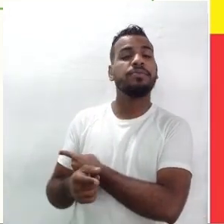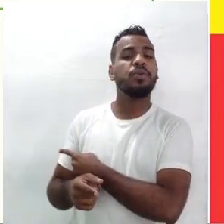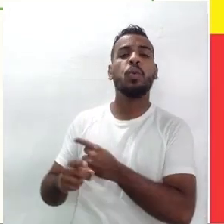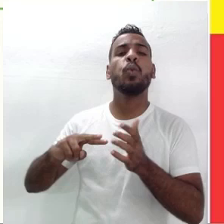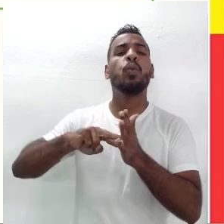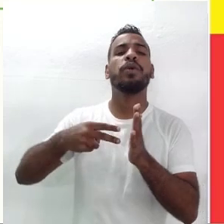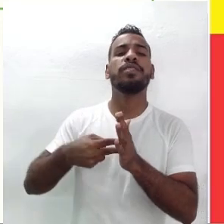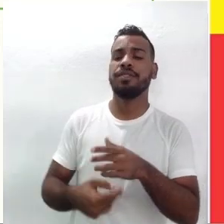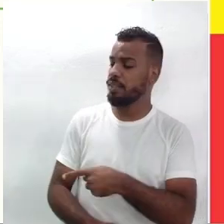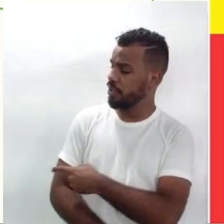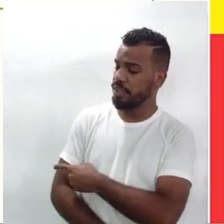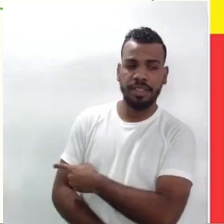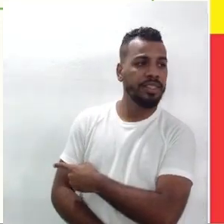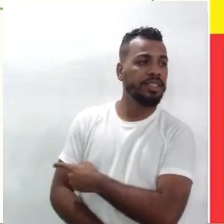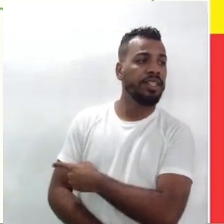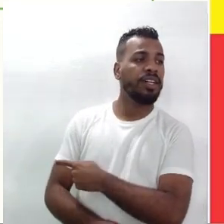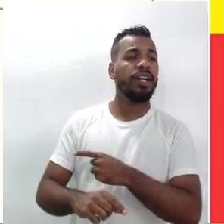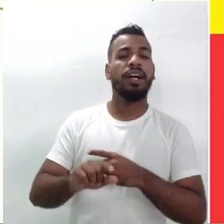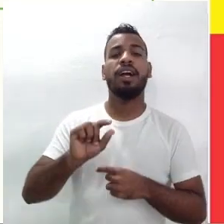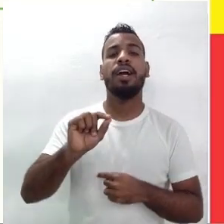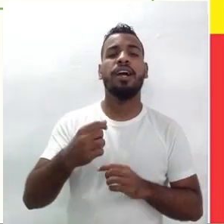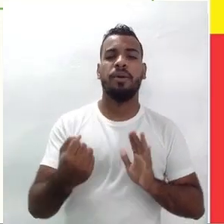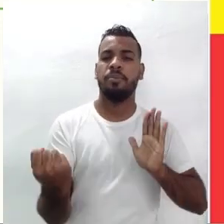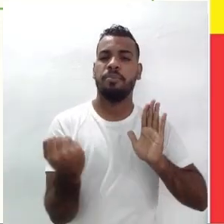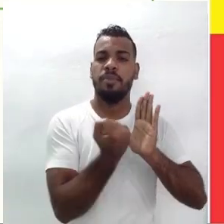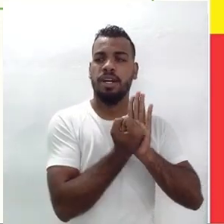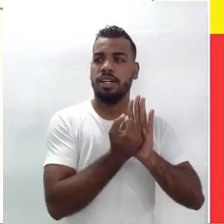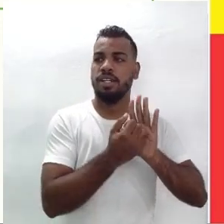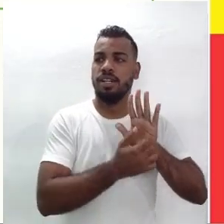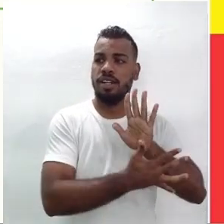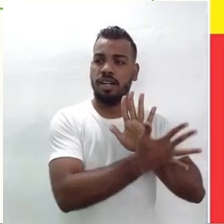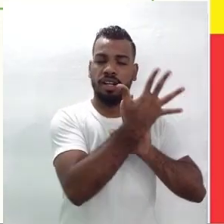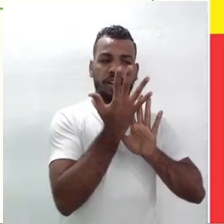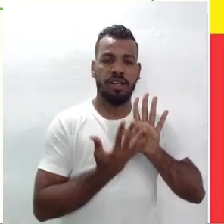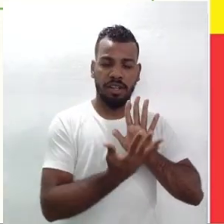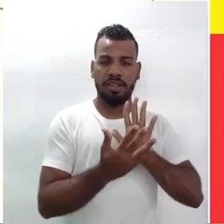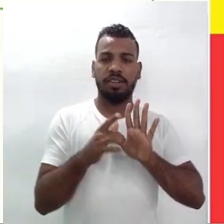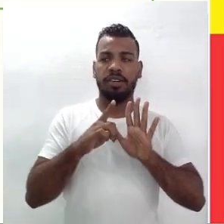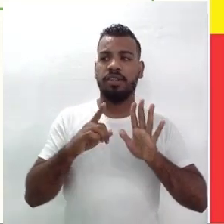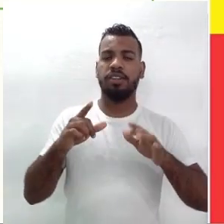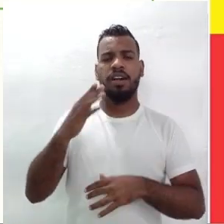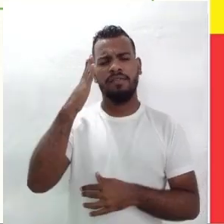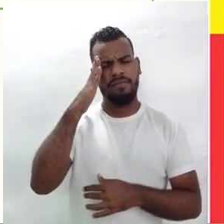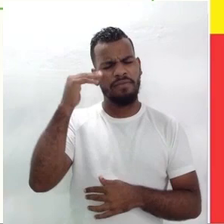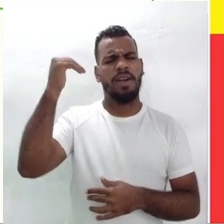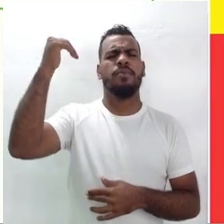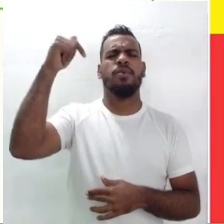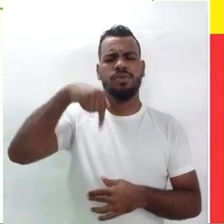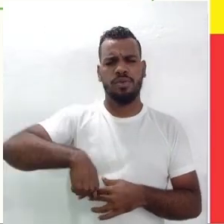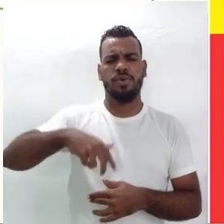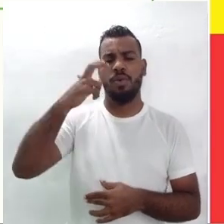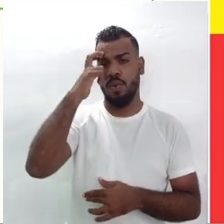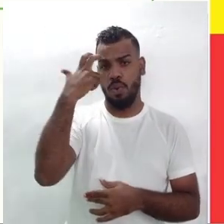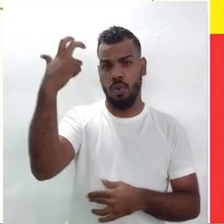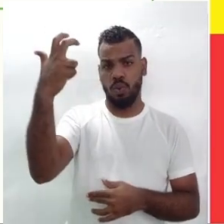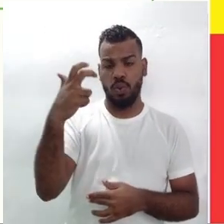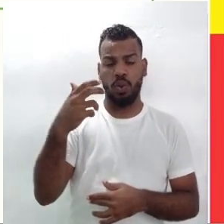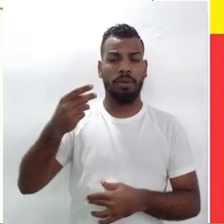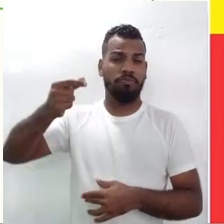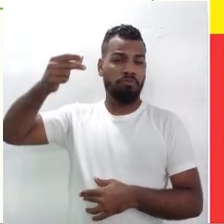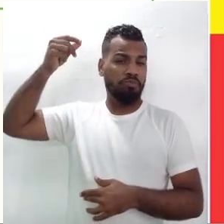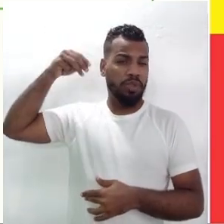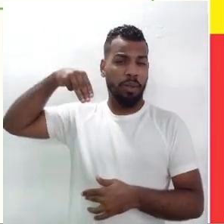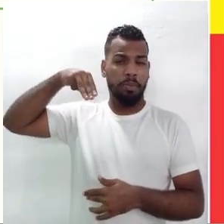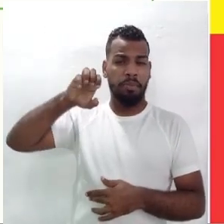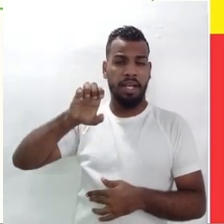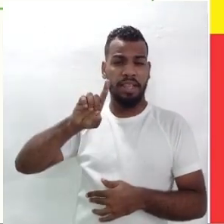é do que o brasão. O brasão que é muito famoso na cultura medieval e